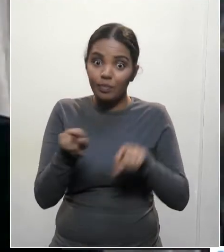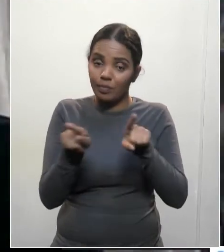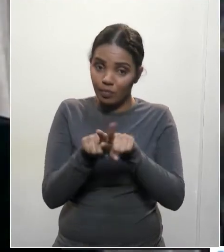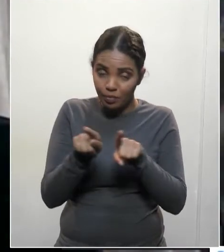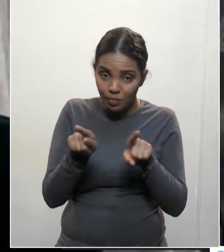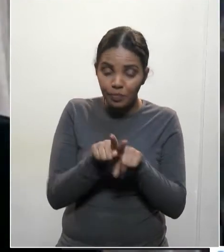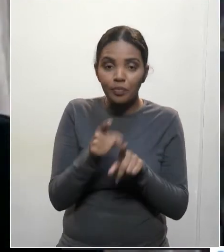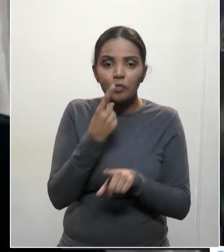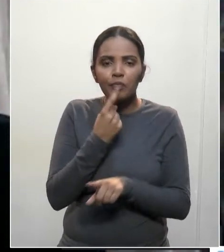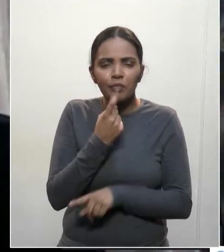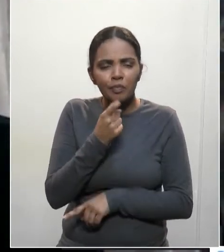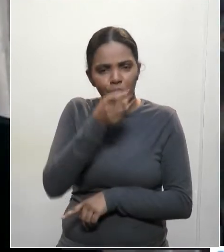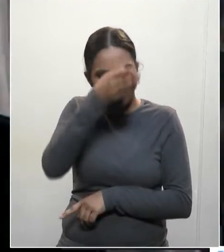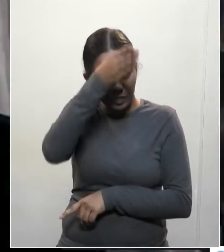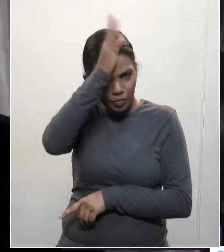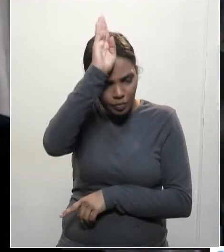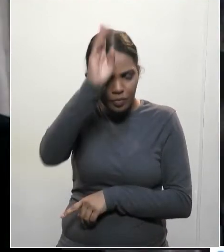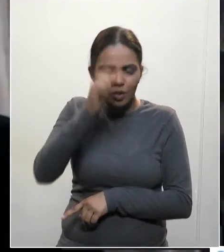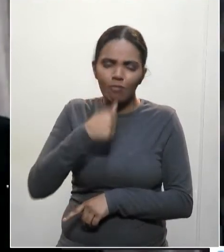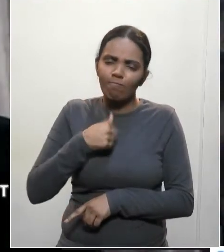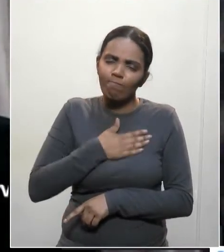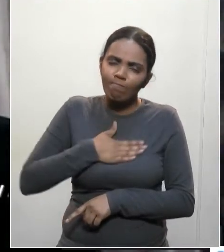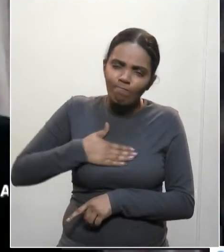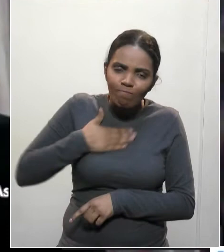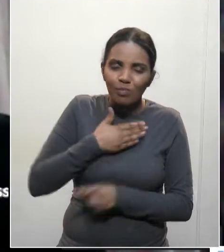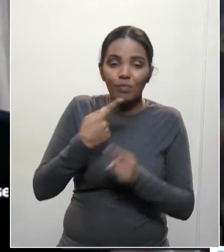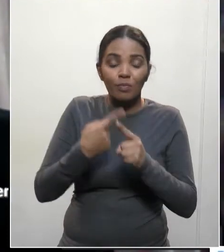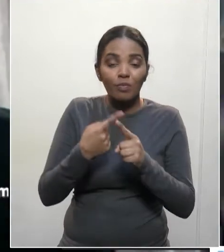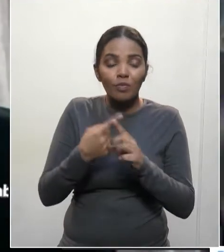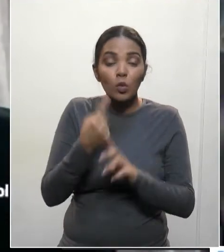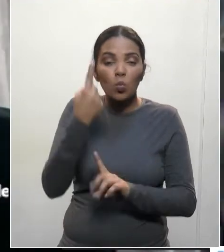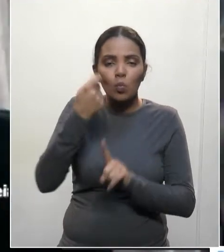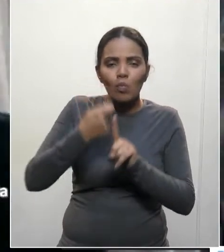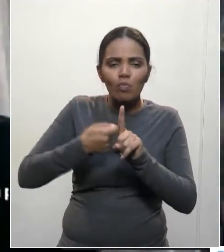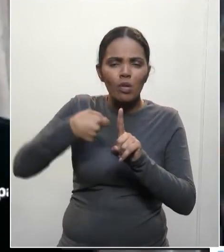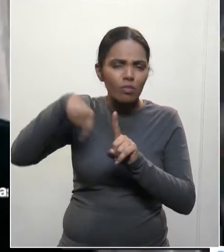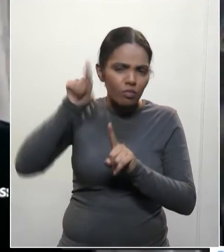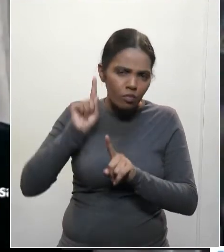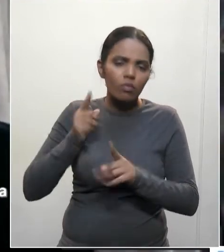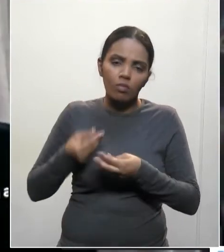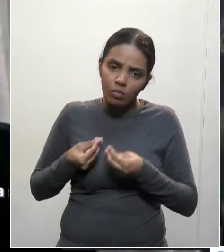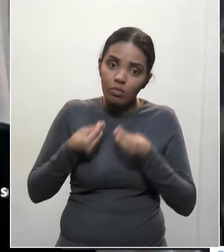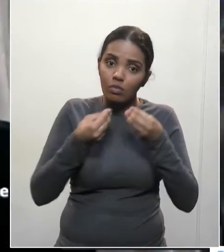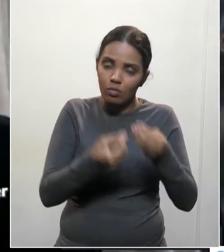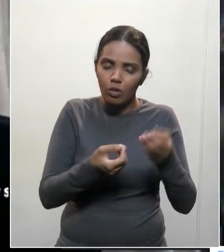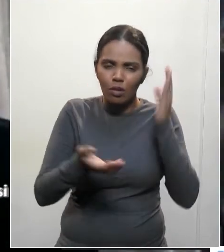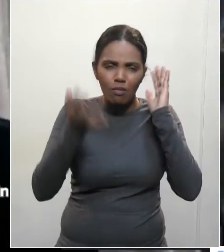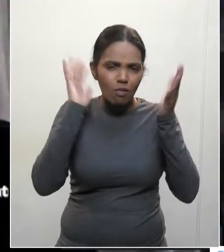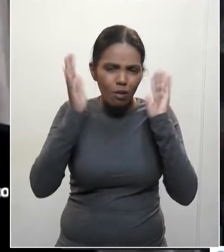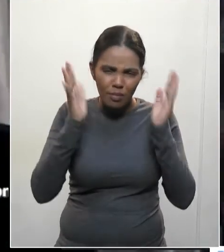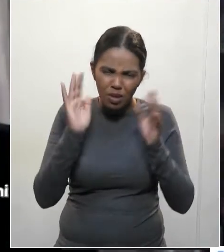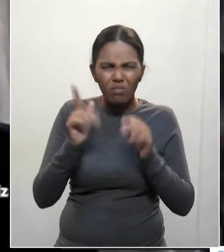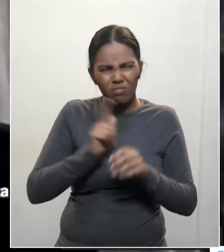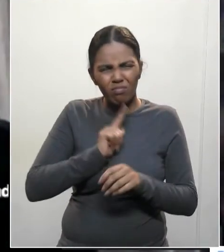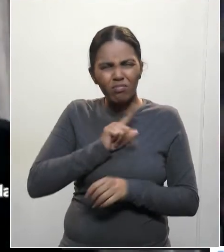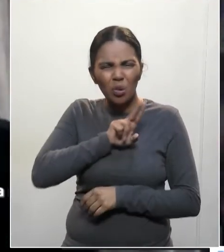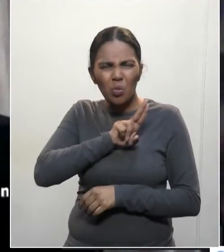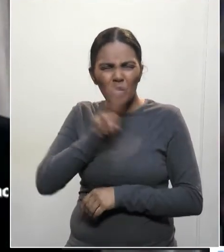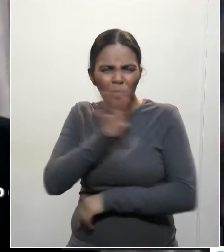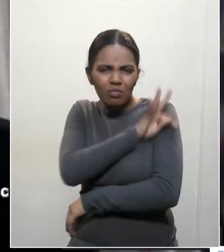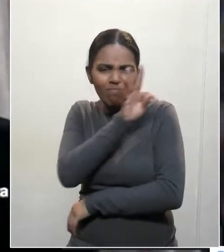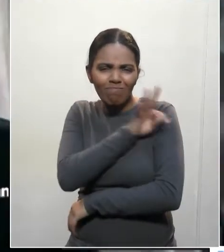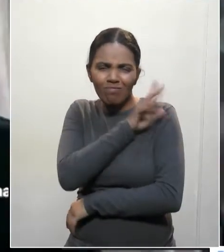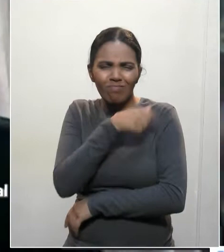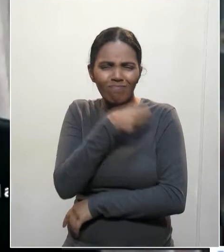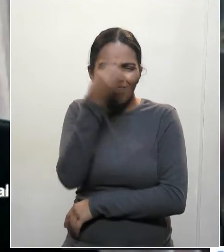tive a graça satisfação de saber que há um mês atrás foi contemplado com um caminhão, caminhão lá, esqueci o nome, até agora estava lembrando o nome,